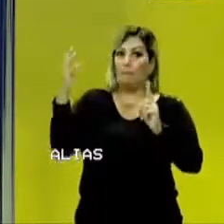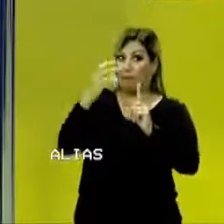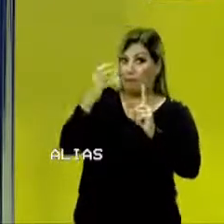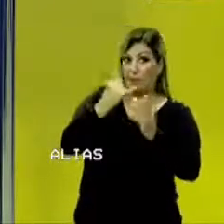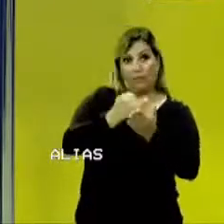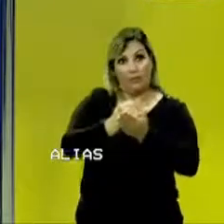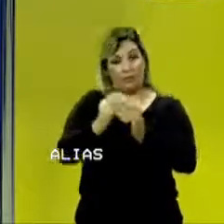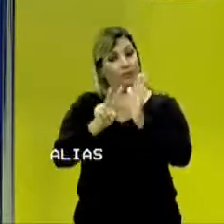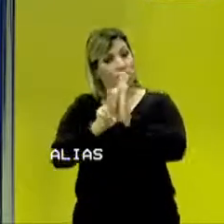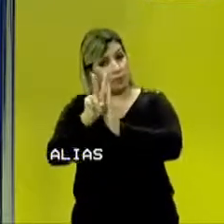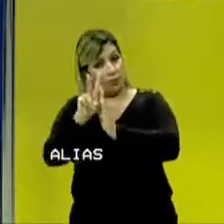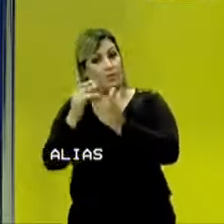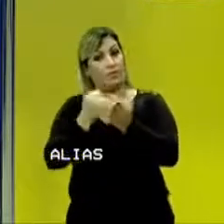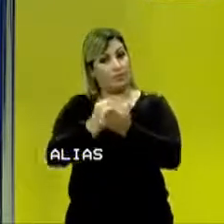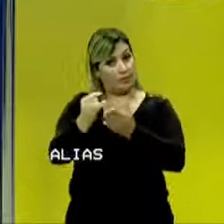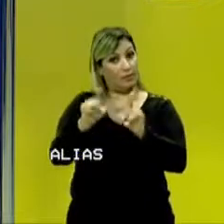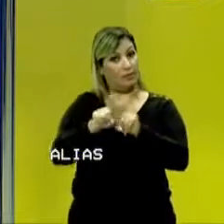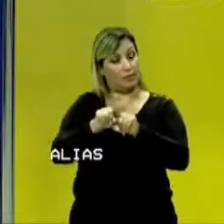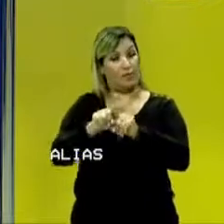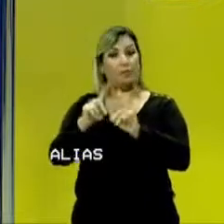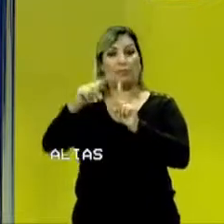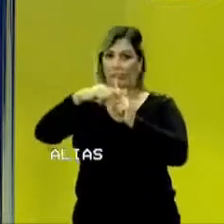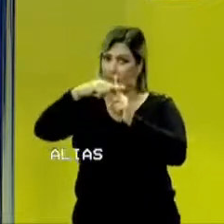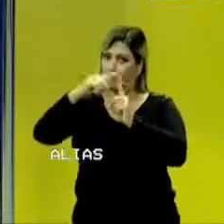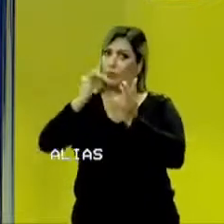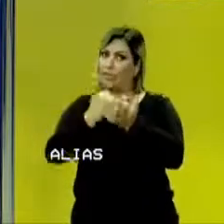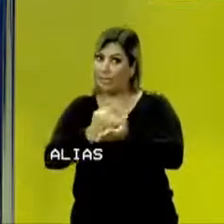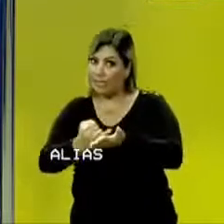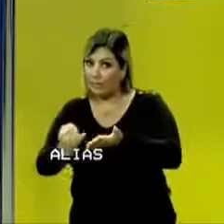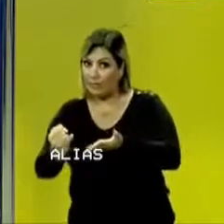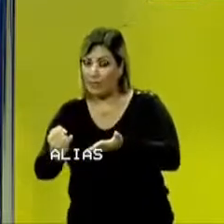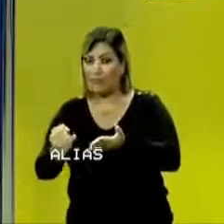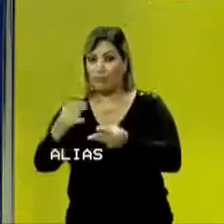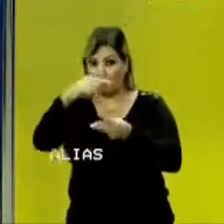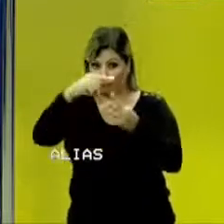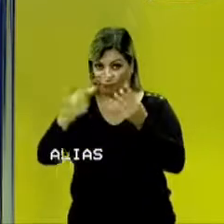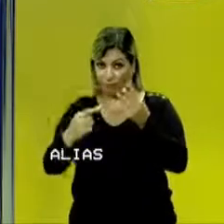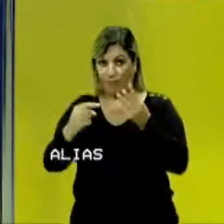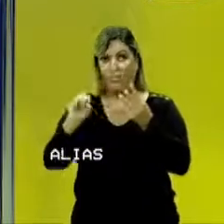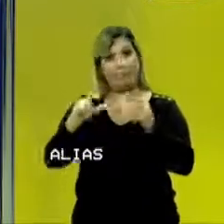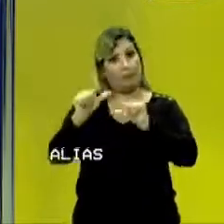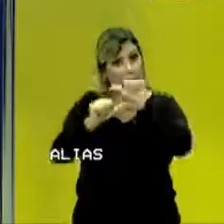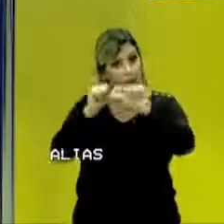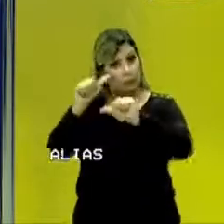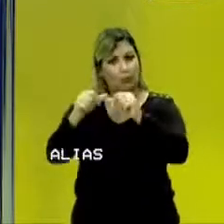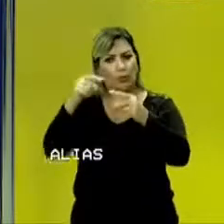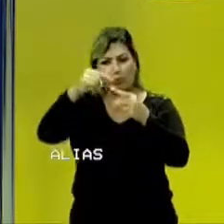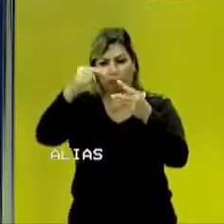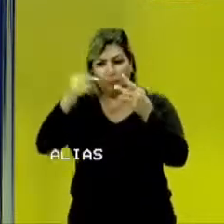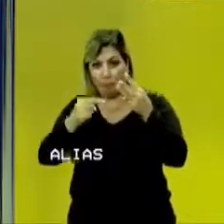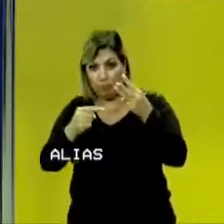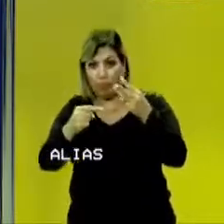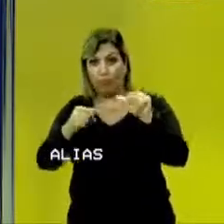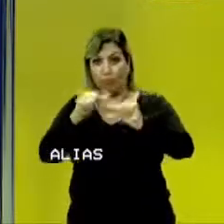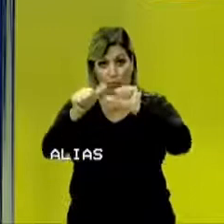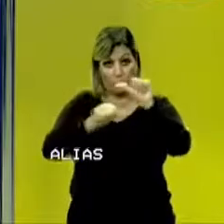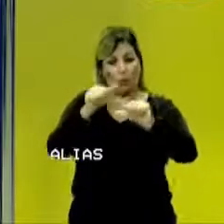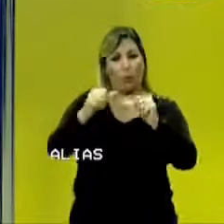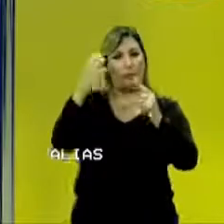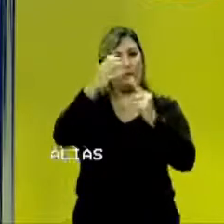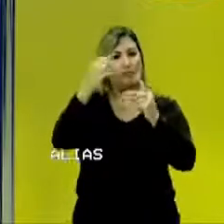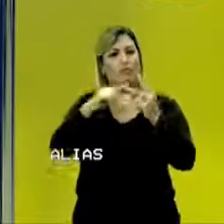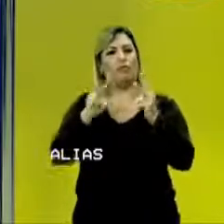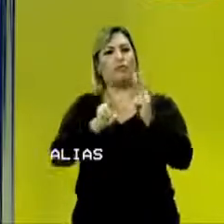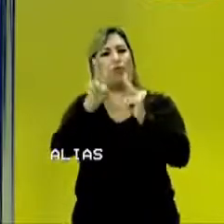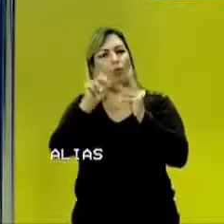inicial, a um volume inicial e a uma temperatura inicial. Uma vez que eu altere qualquer uma dessas variáveis, seja a pressão,